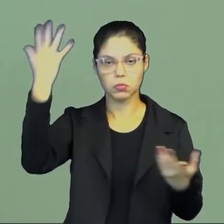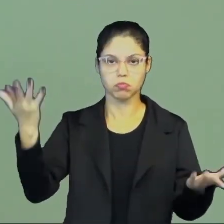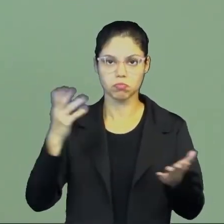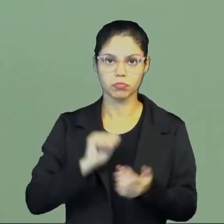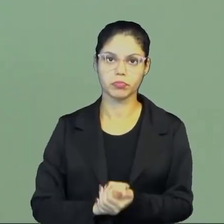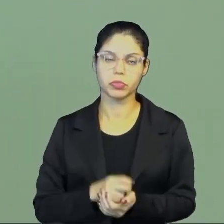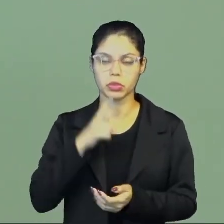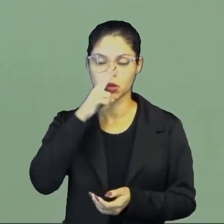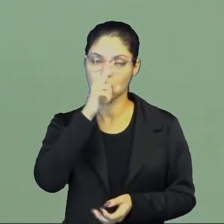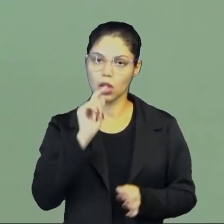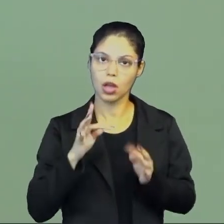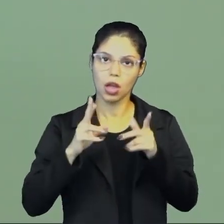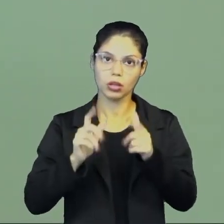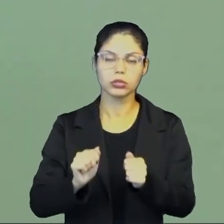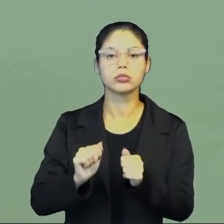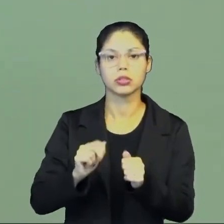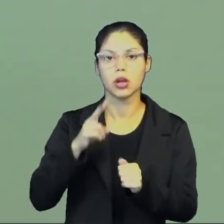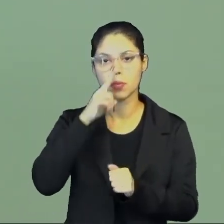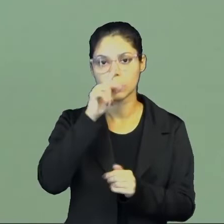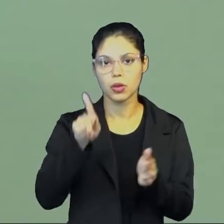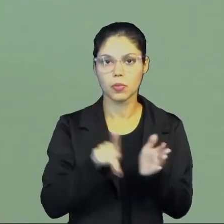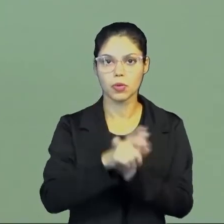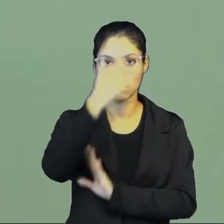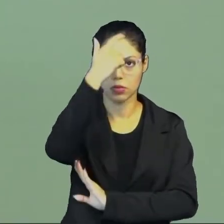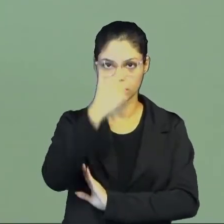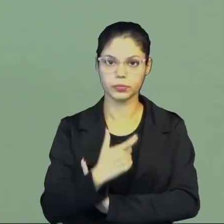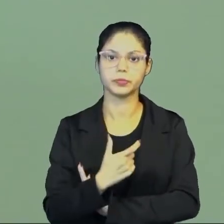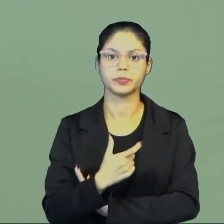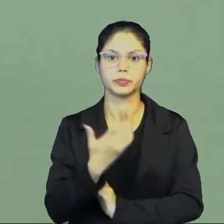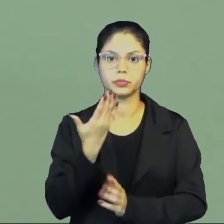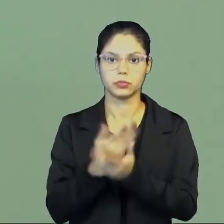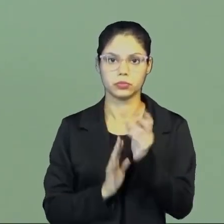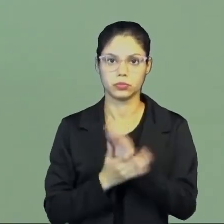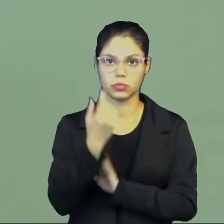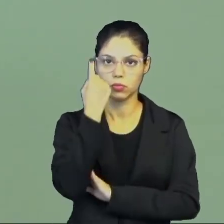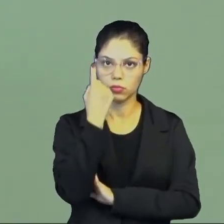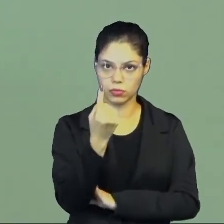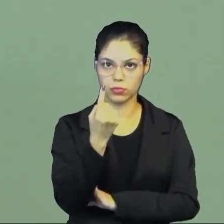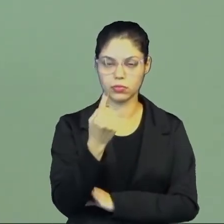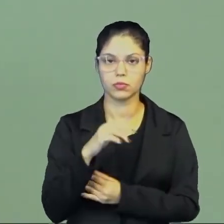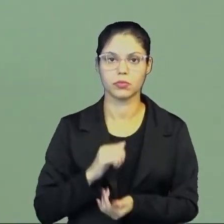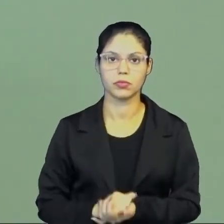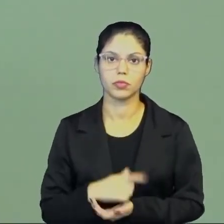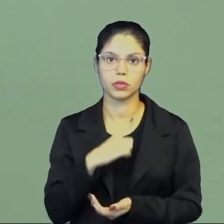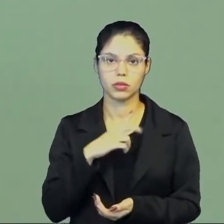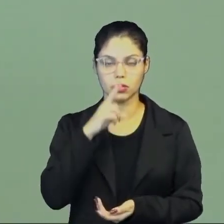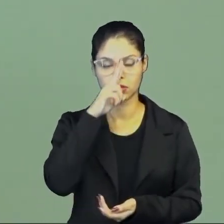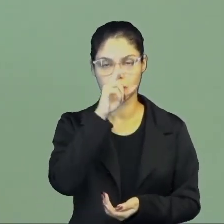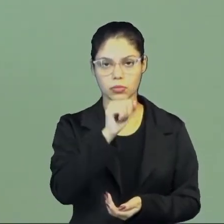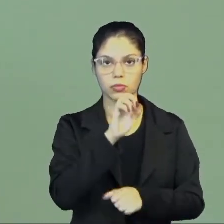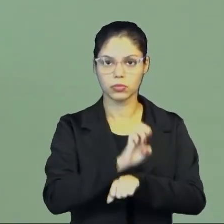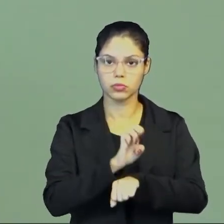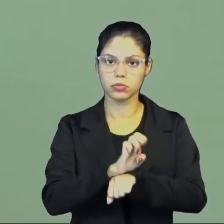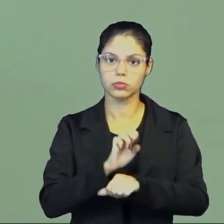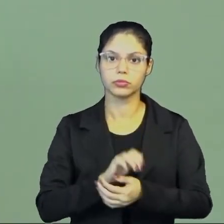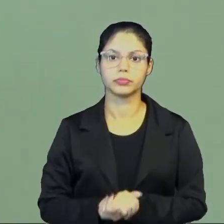nos poderes, todos os poderes do Estado, concentrados na mão de uma só pessoa que exerce esse poder de Estado. Então essas